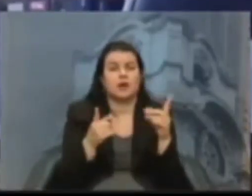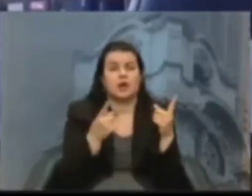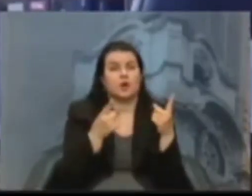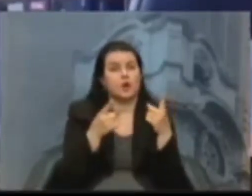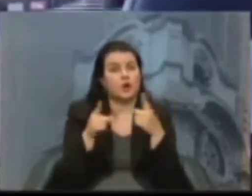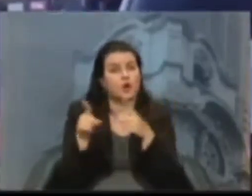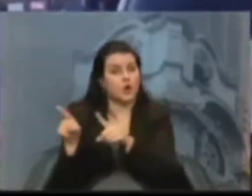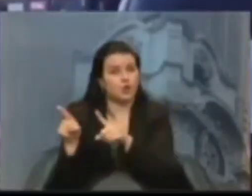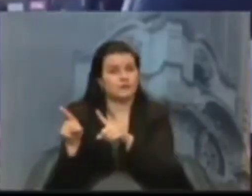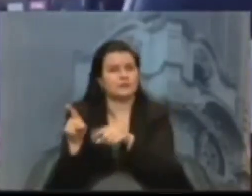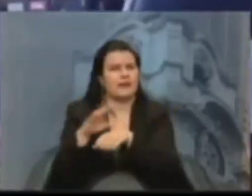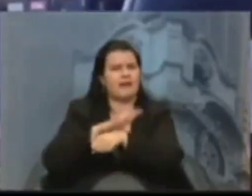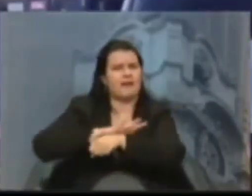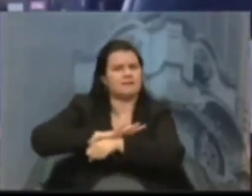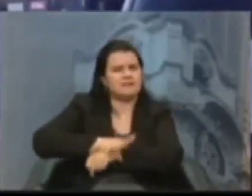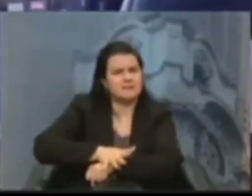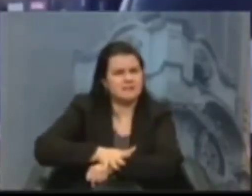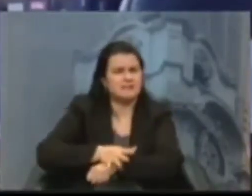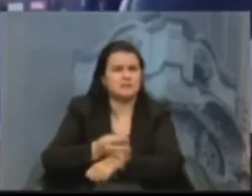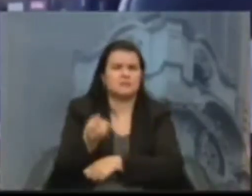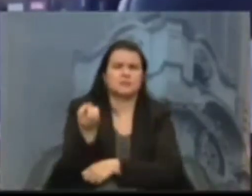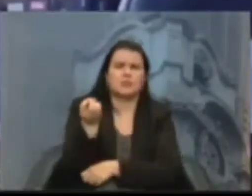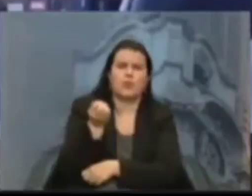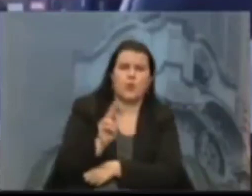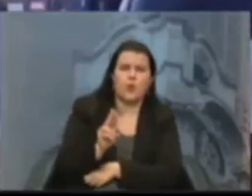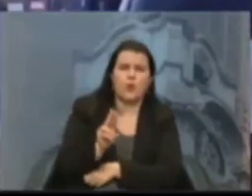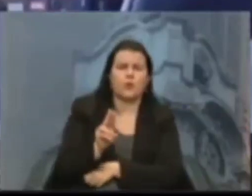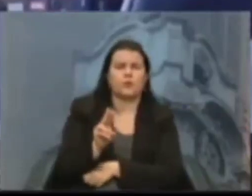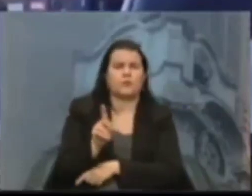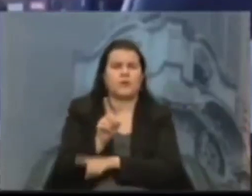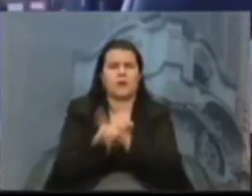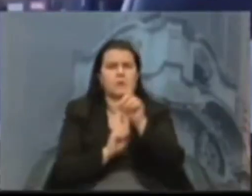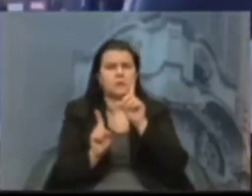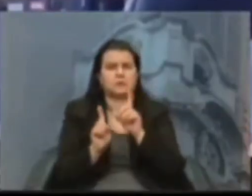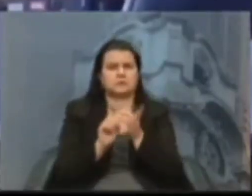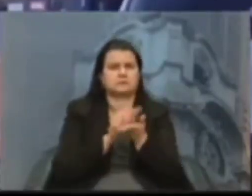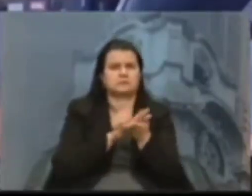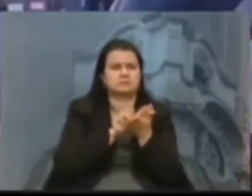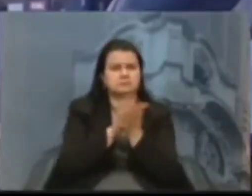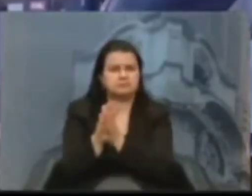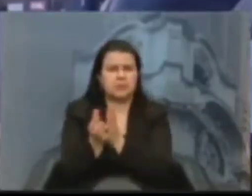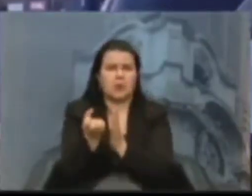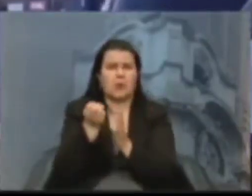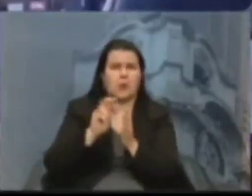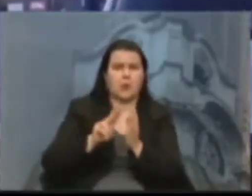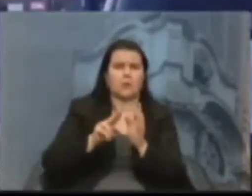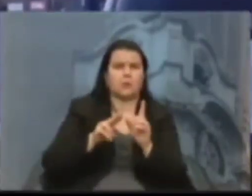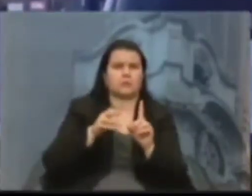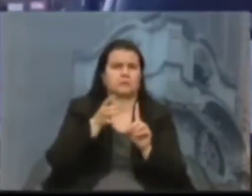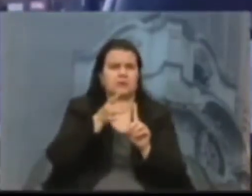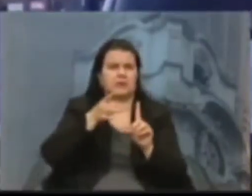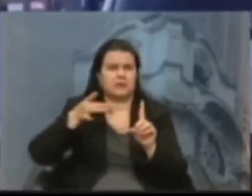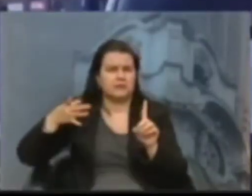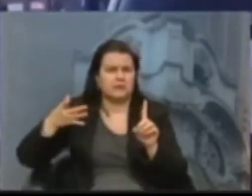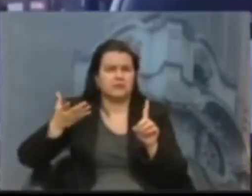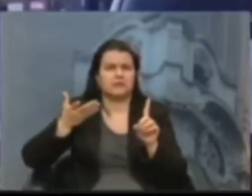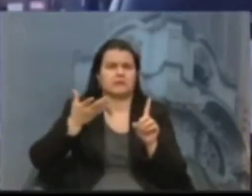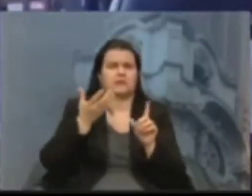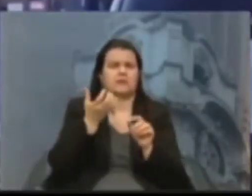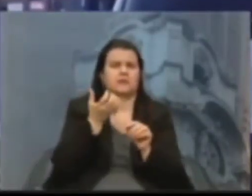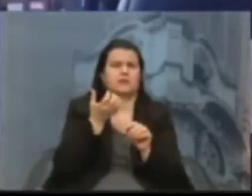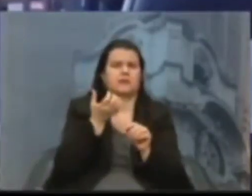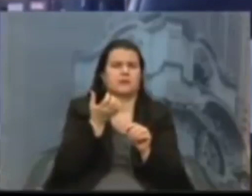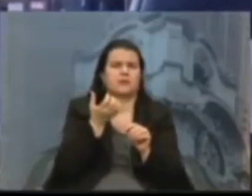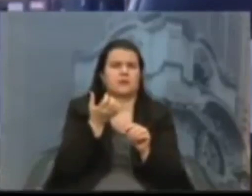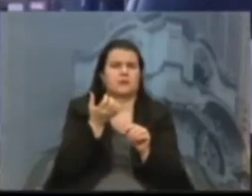racista, de intolerância, de LGBTfobia, e dia após